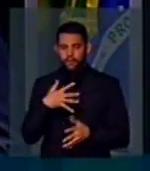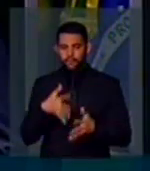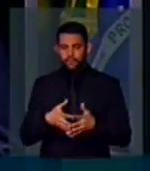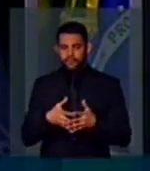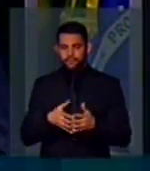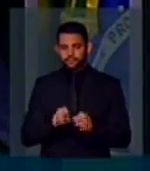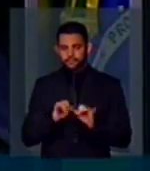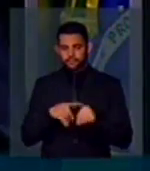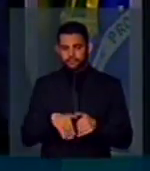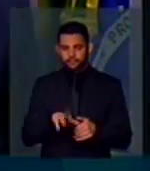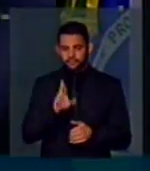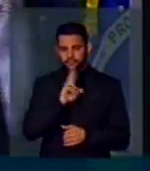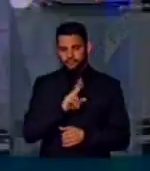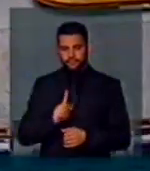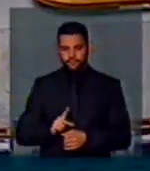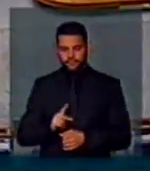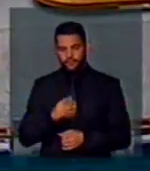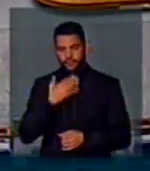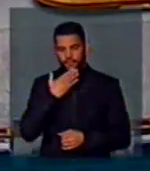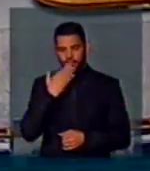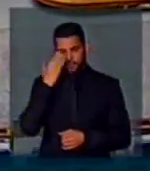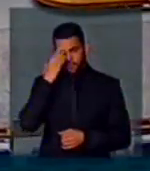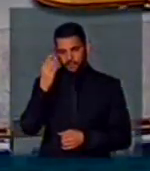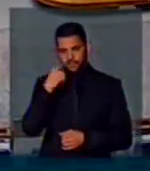o nosso país. Muito obrigado, novo deputado. Sr. Presidente. a partir do